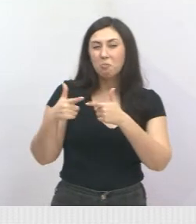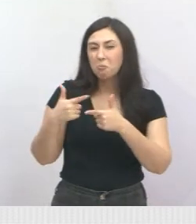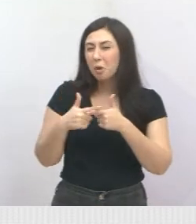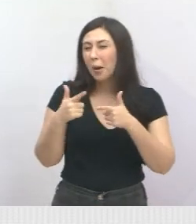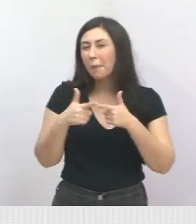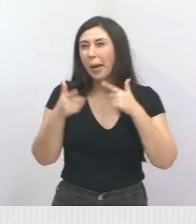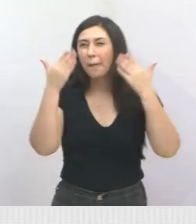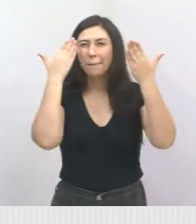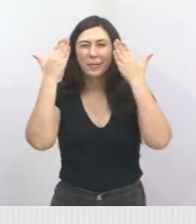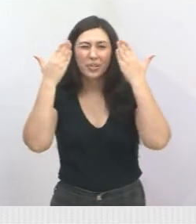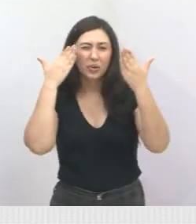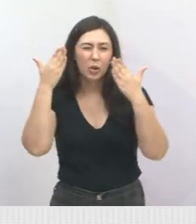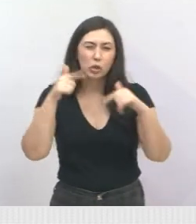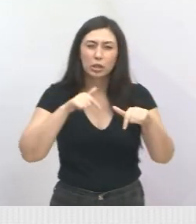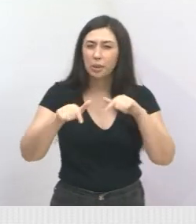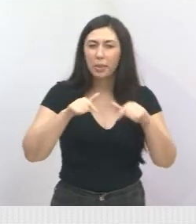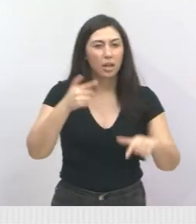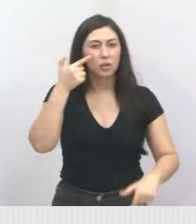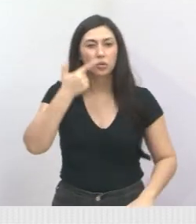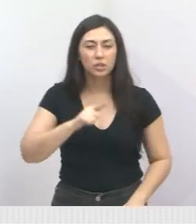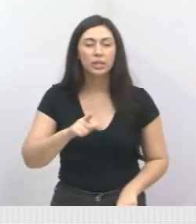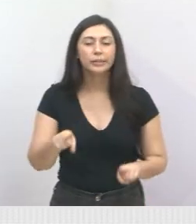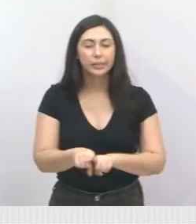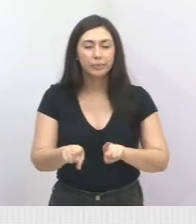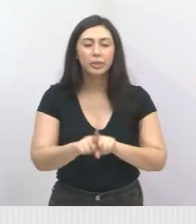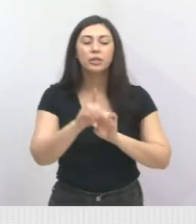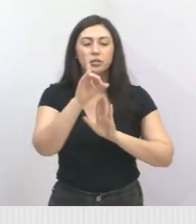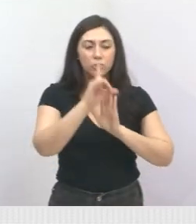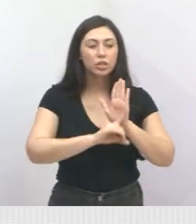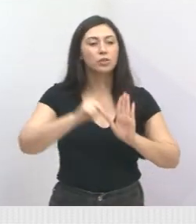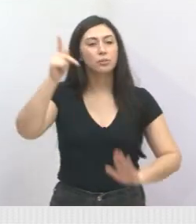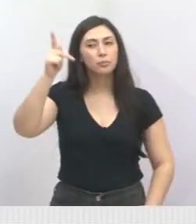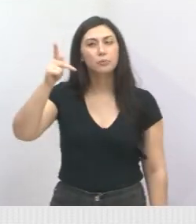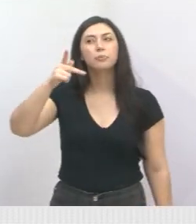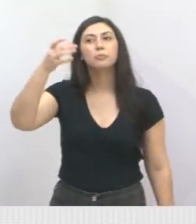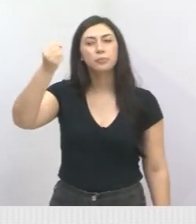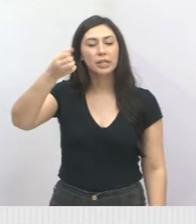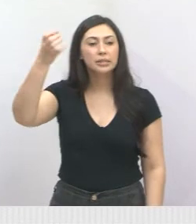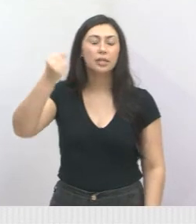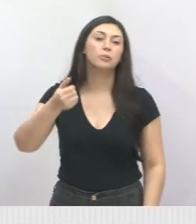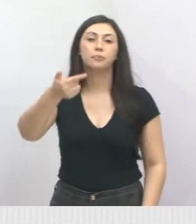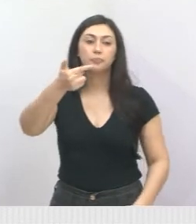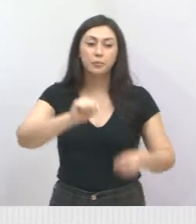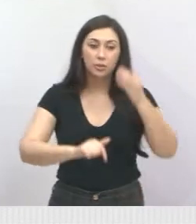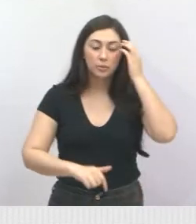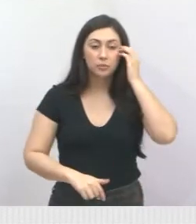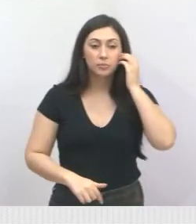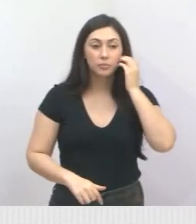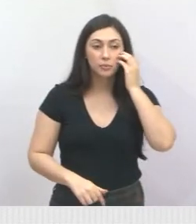não consegue trabalhar, ele também tem direito a pensão previdenciária. Próximo.